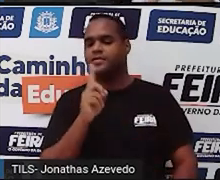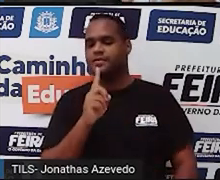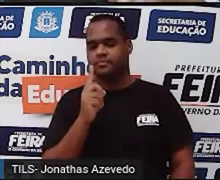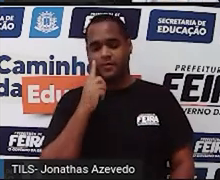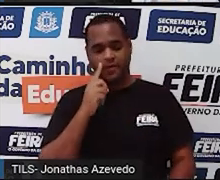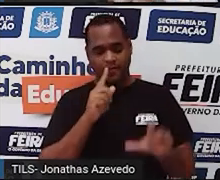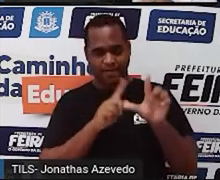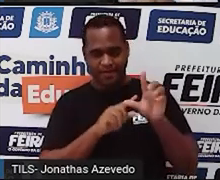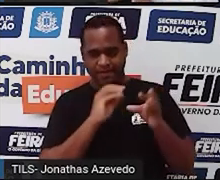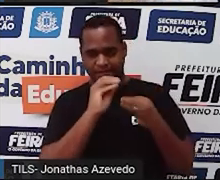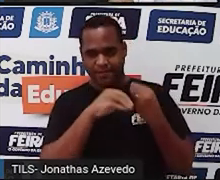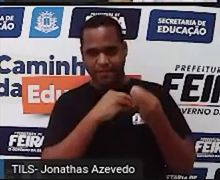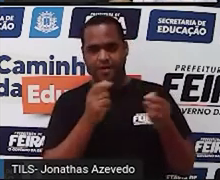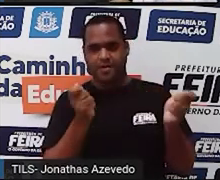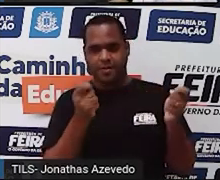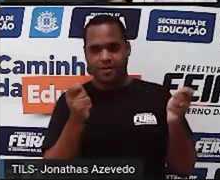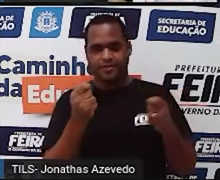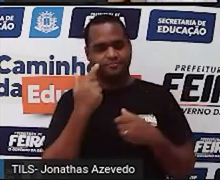uma letra ali no lugar.